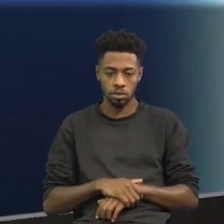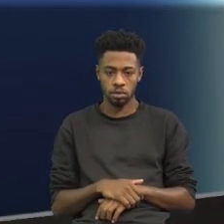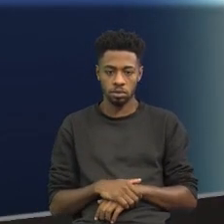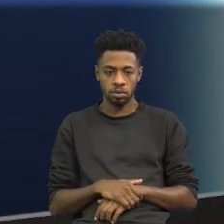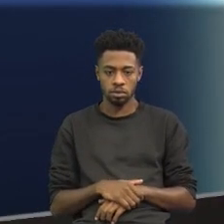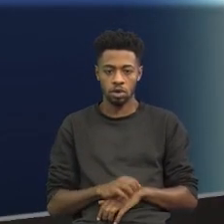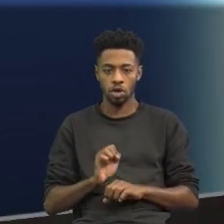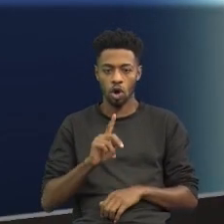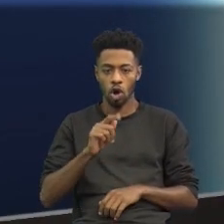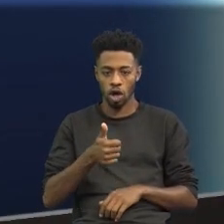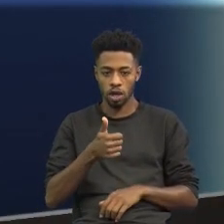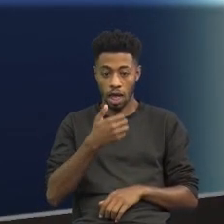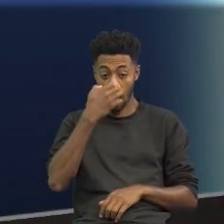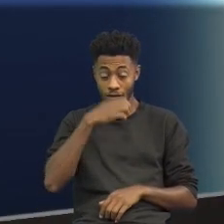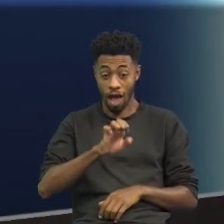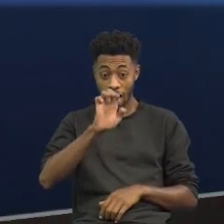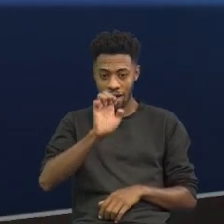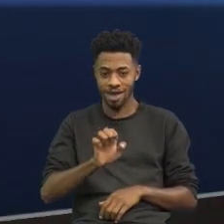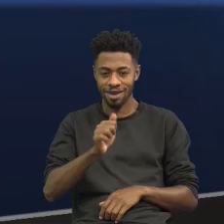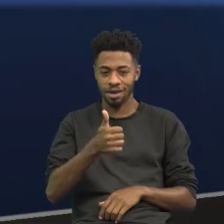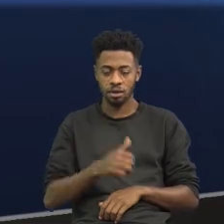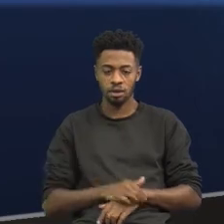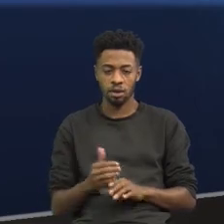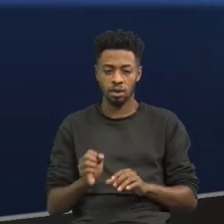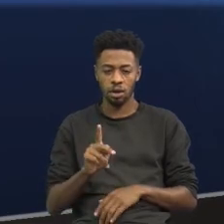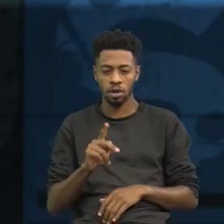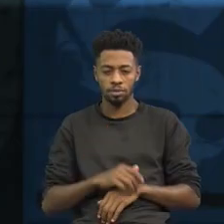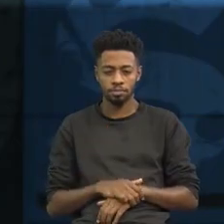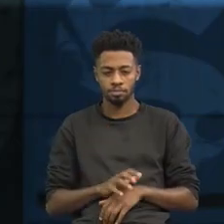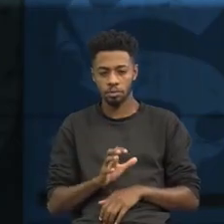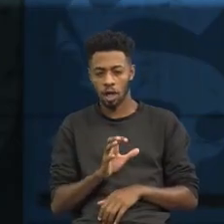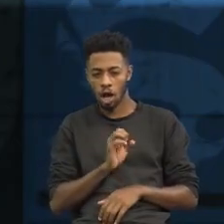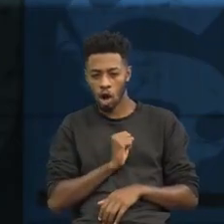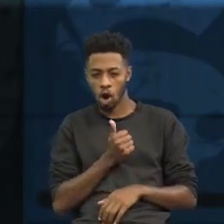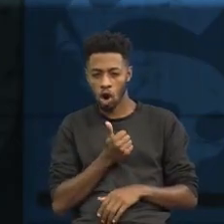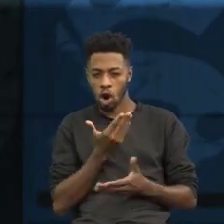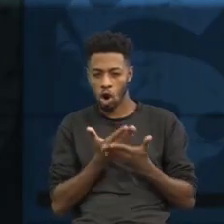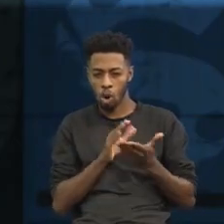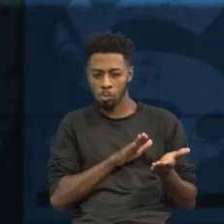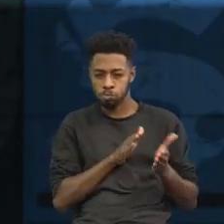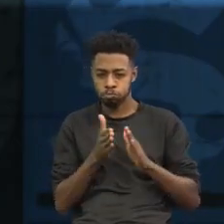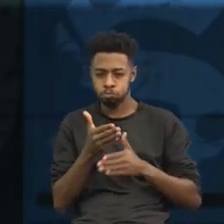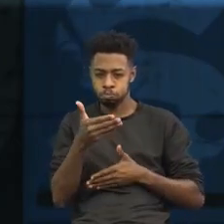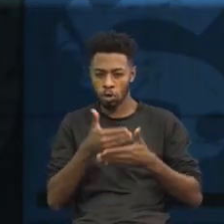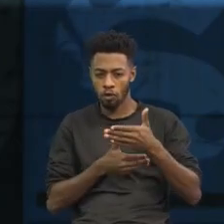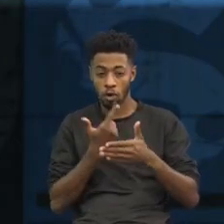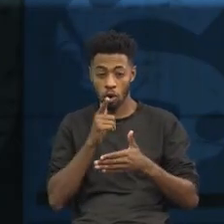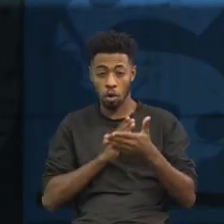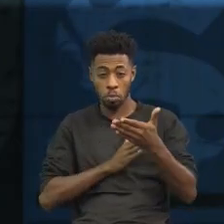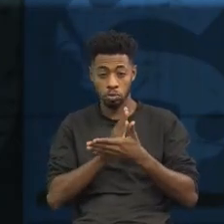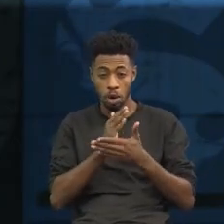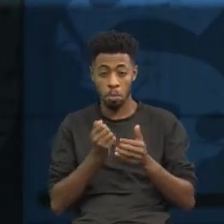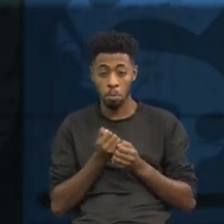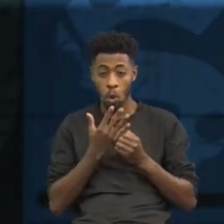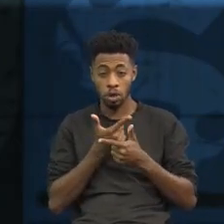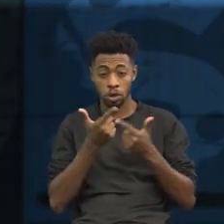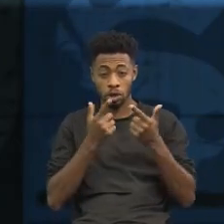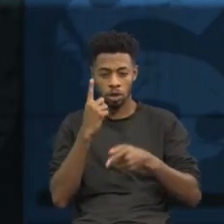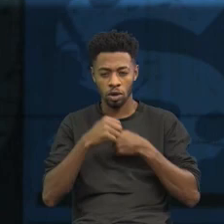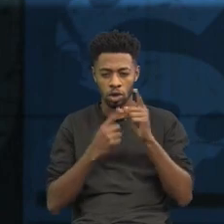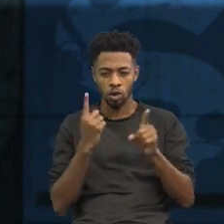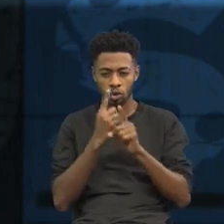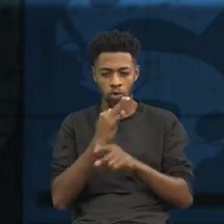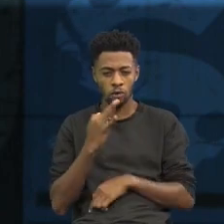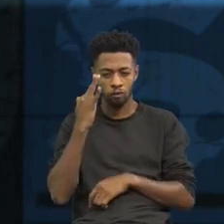elefante. Ok? Espero que você tenha feito uma excelente prova e a gente se encontra